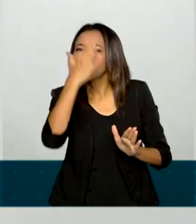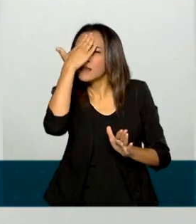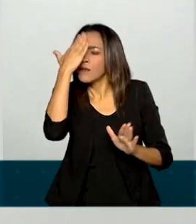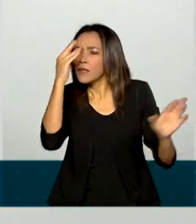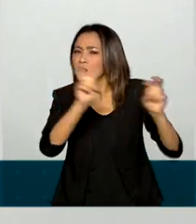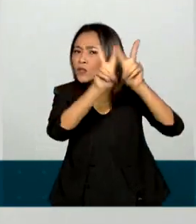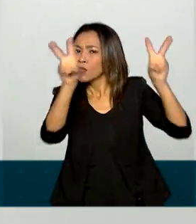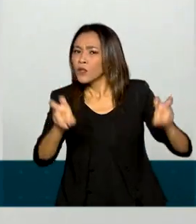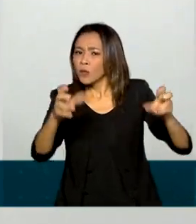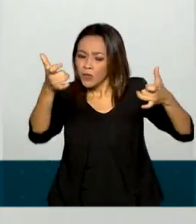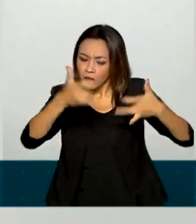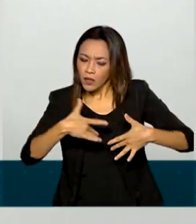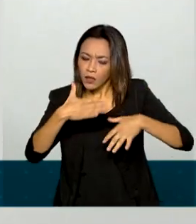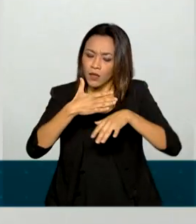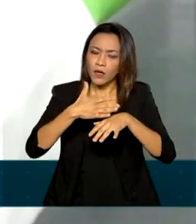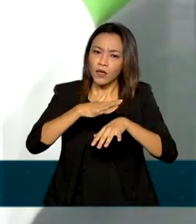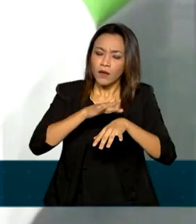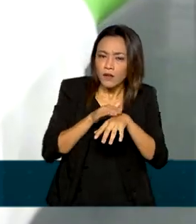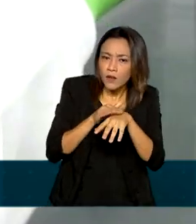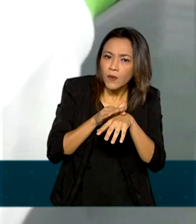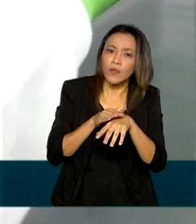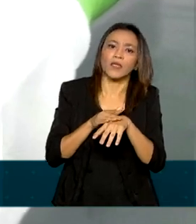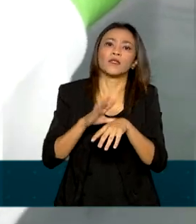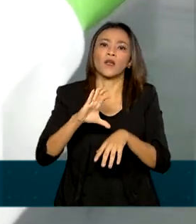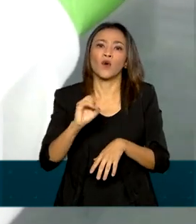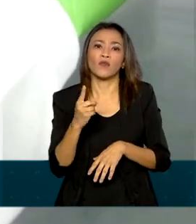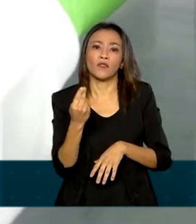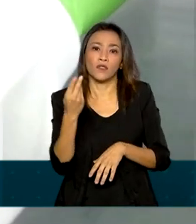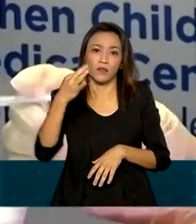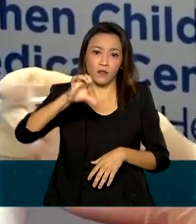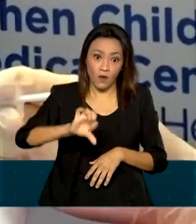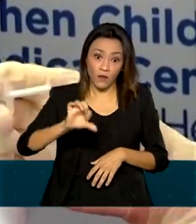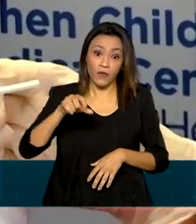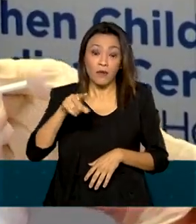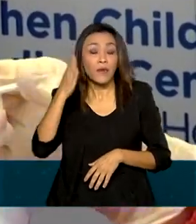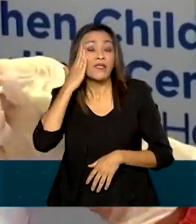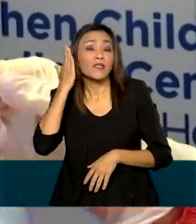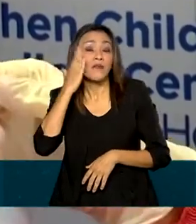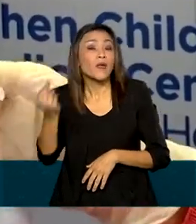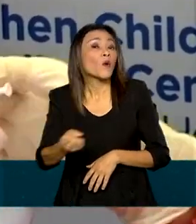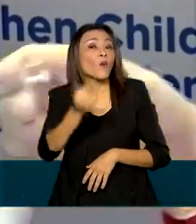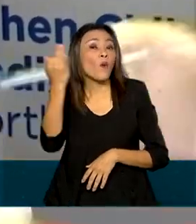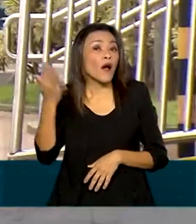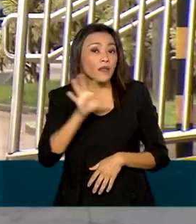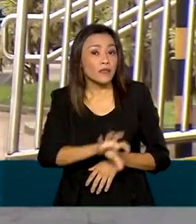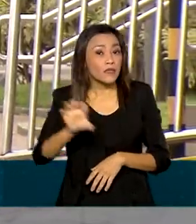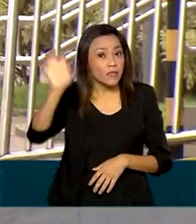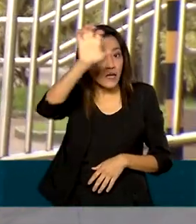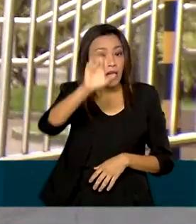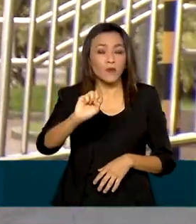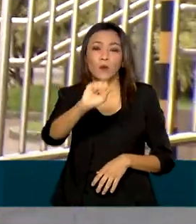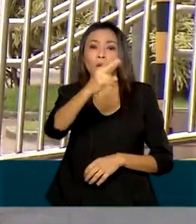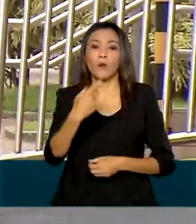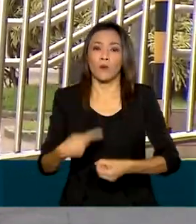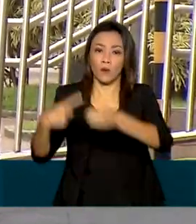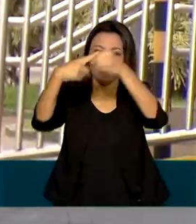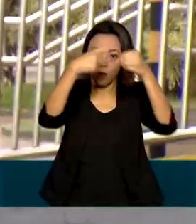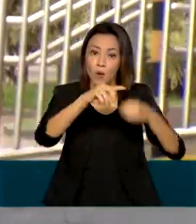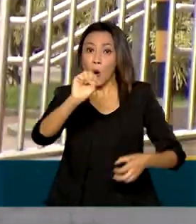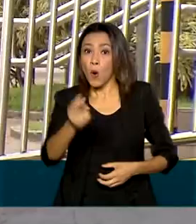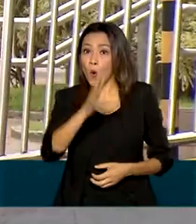-19. Com o estudo, será possível, por exemplo, saber em quais estados, capitais ou regiões